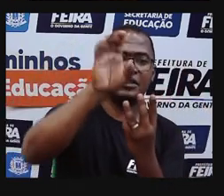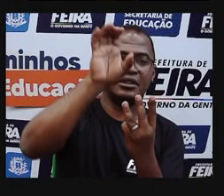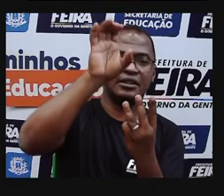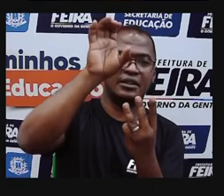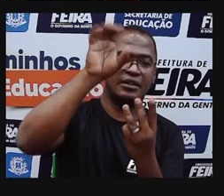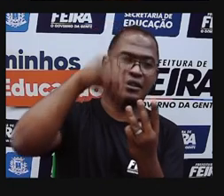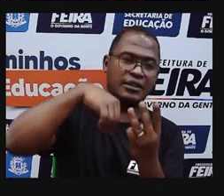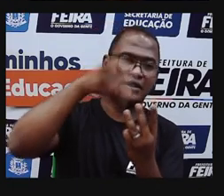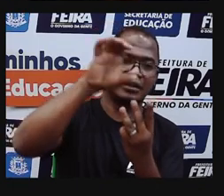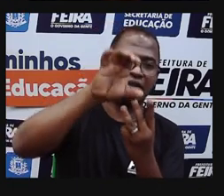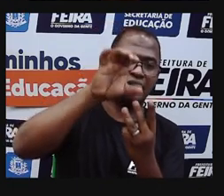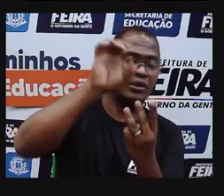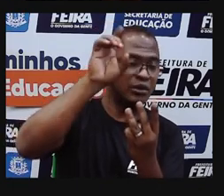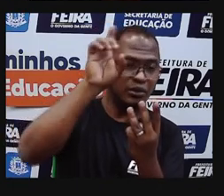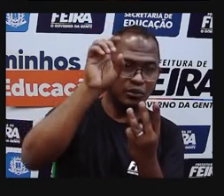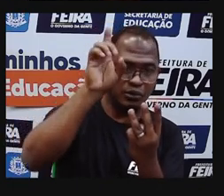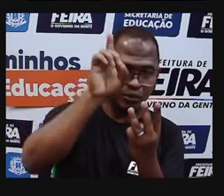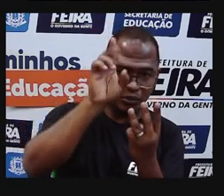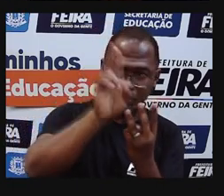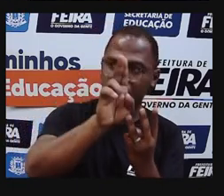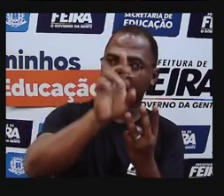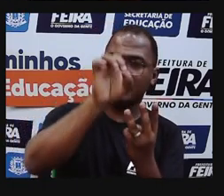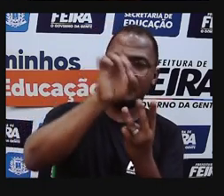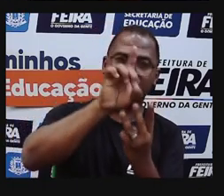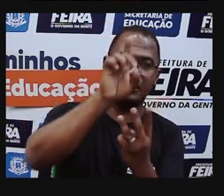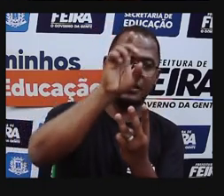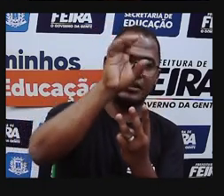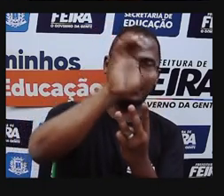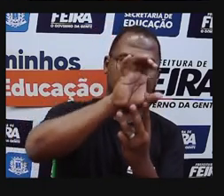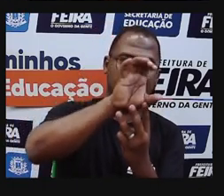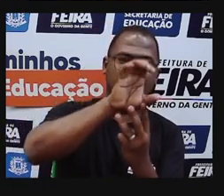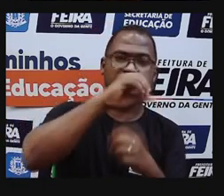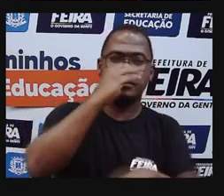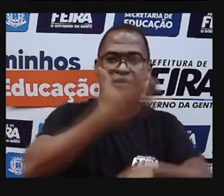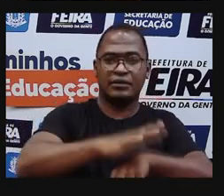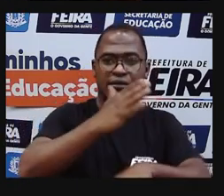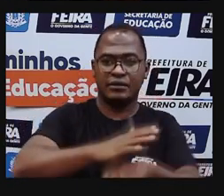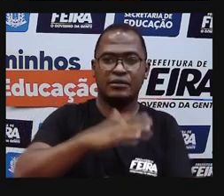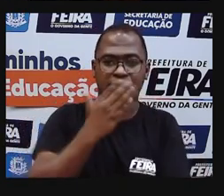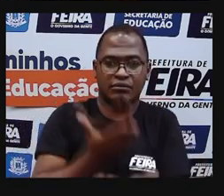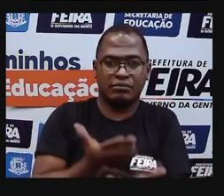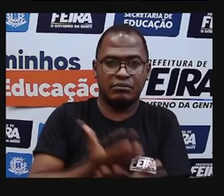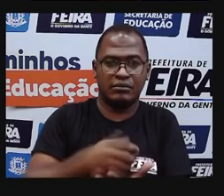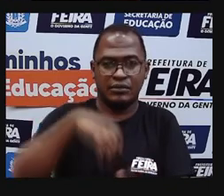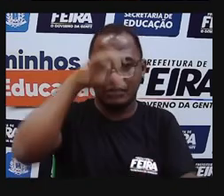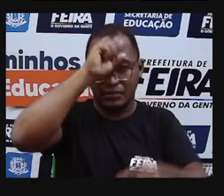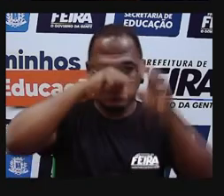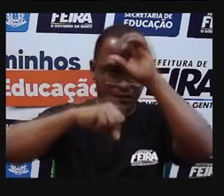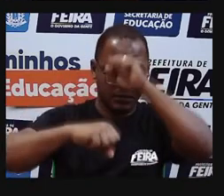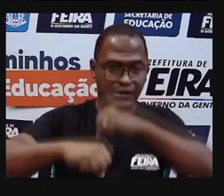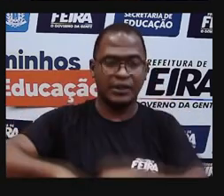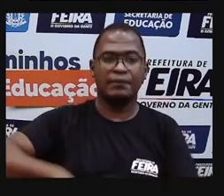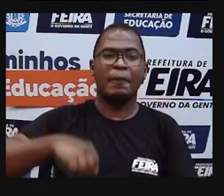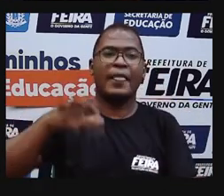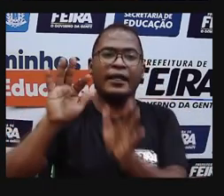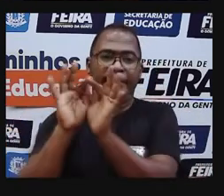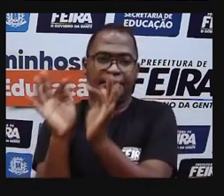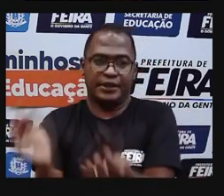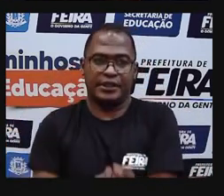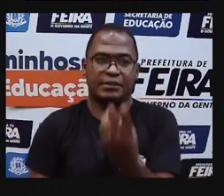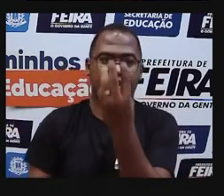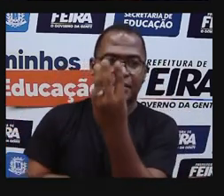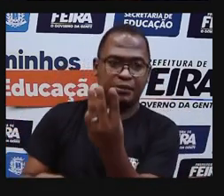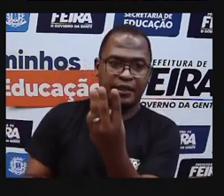com o milhar, né? Então, a gente tem milhar, um milhar simples, a dezena de milhar e a centena de milhar.